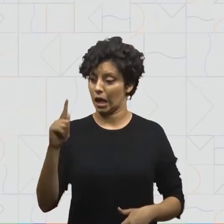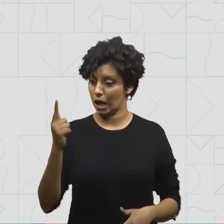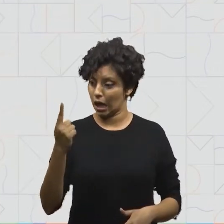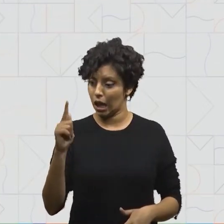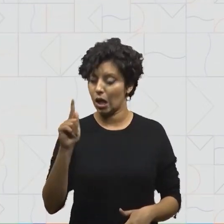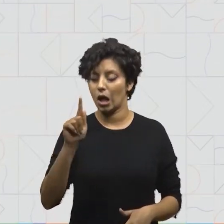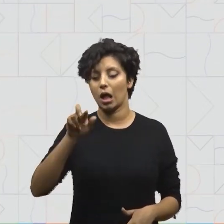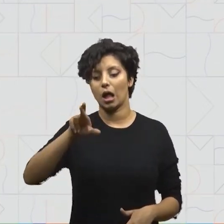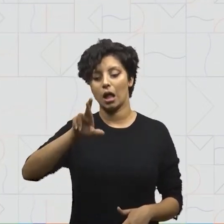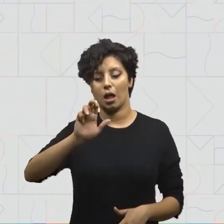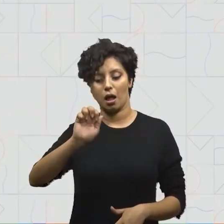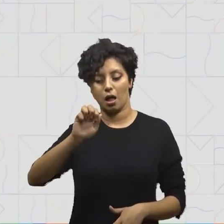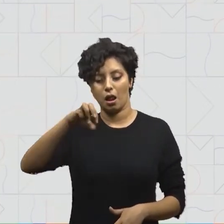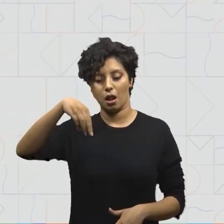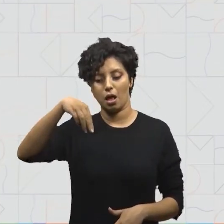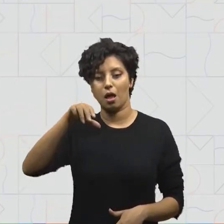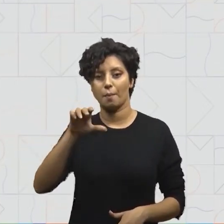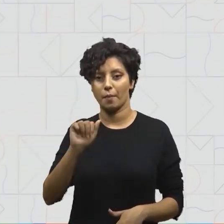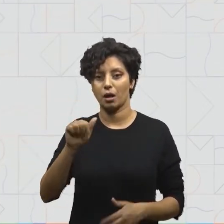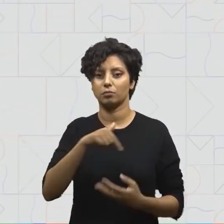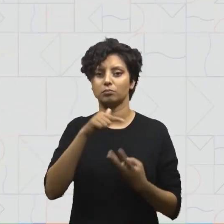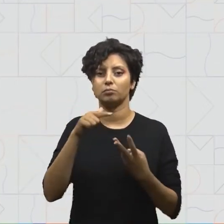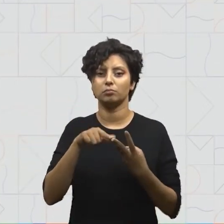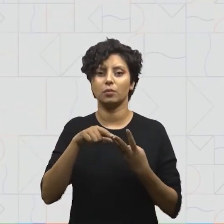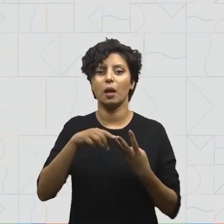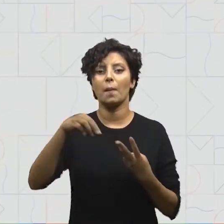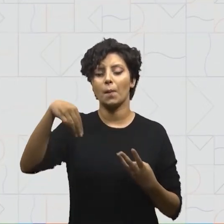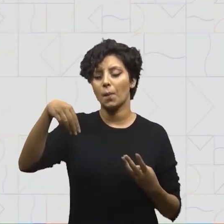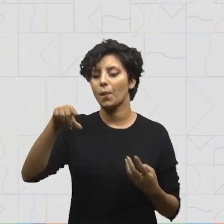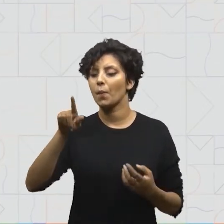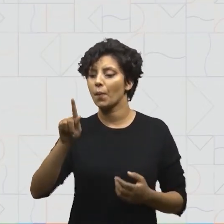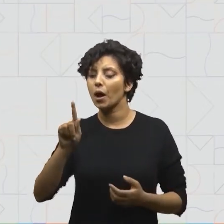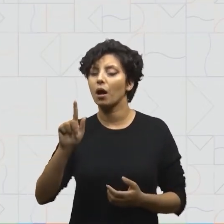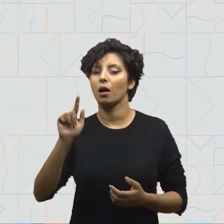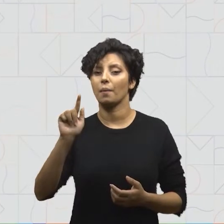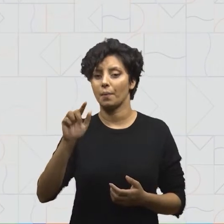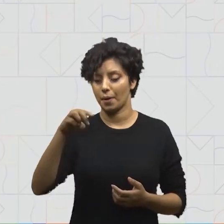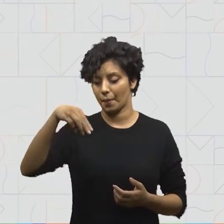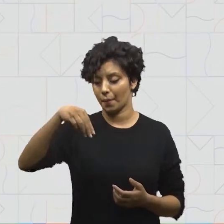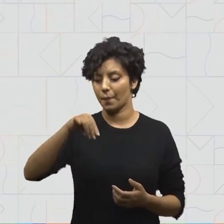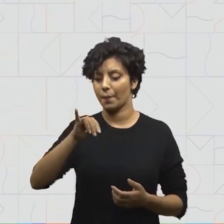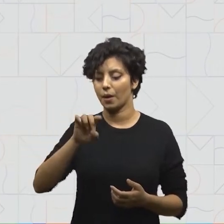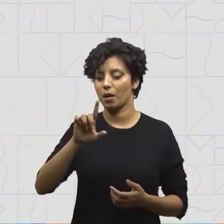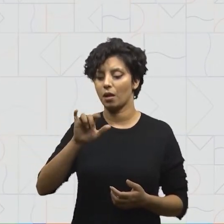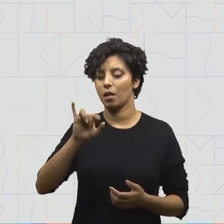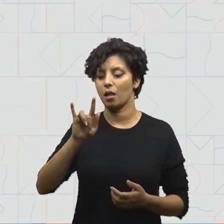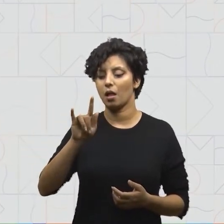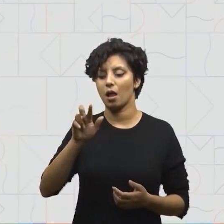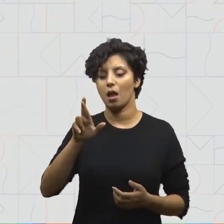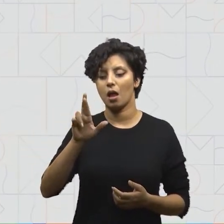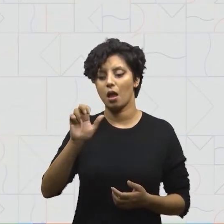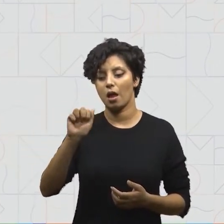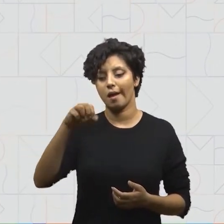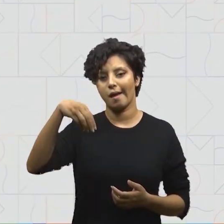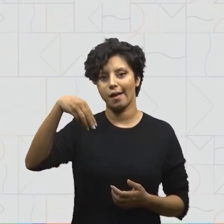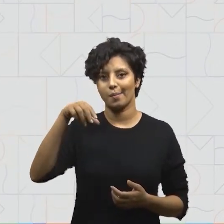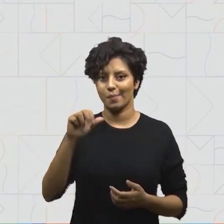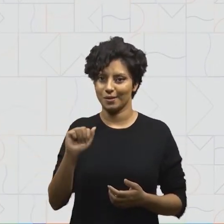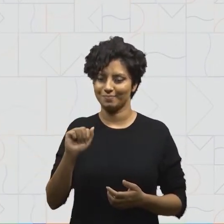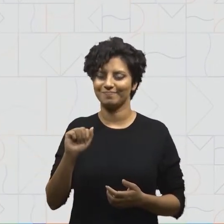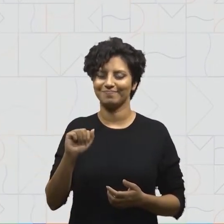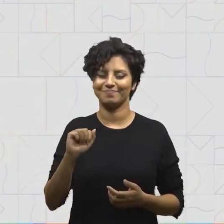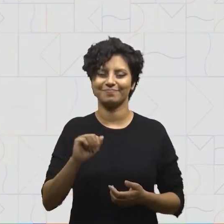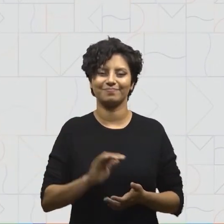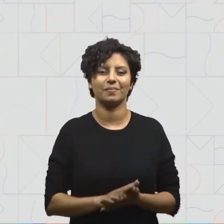representado pelo símbolo G, ou miligrama representado pelo símbolo MG.